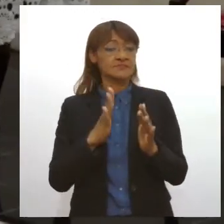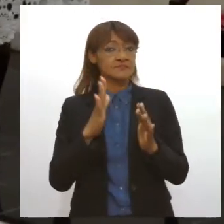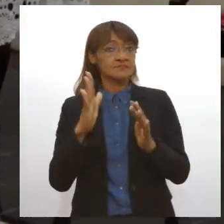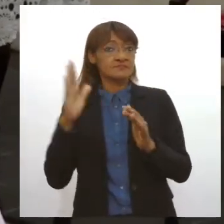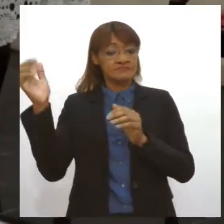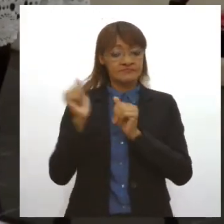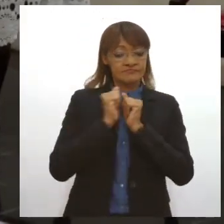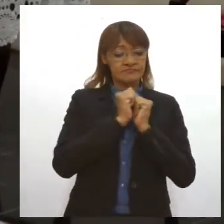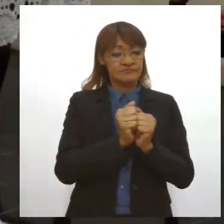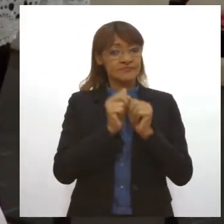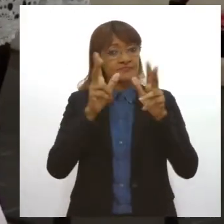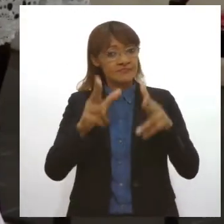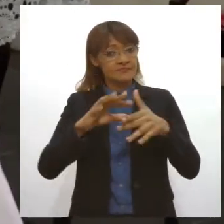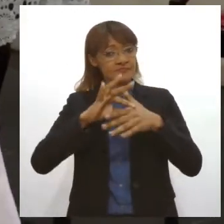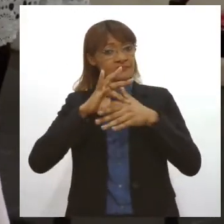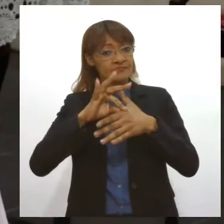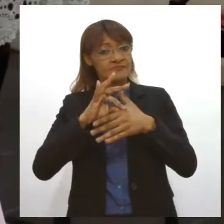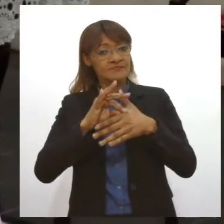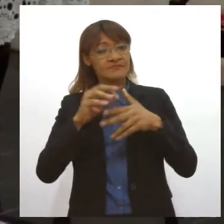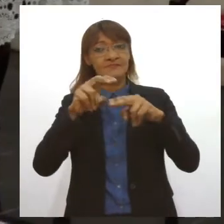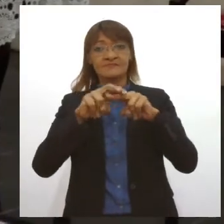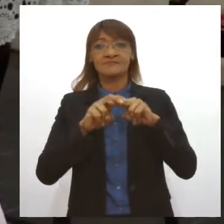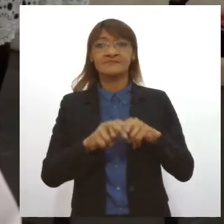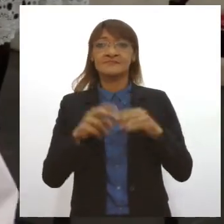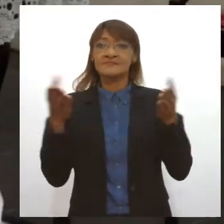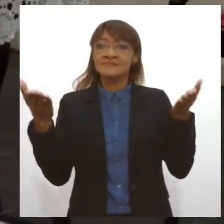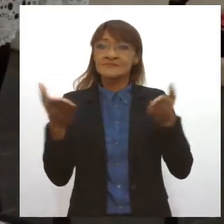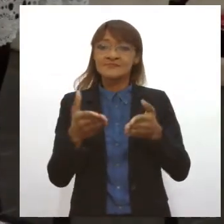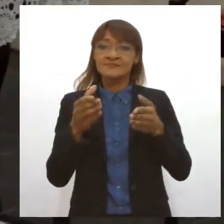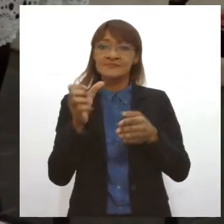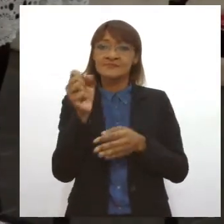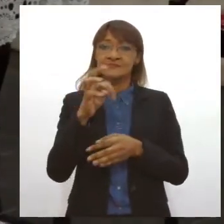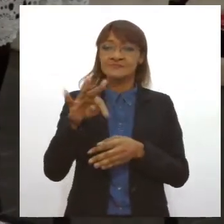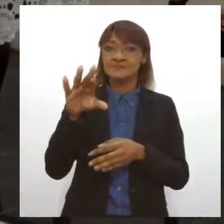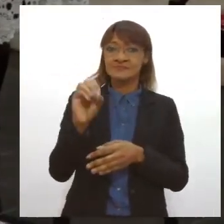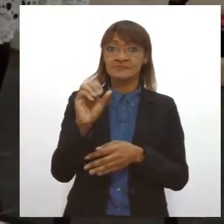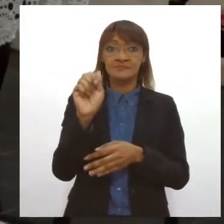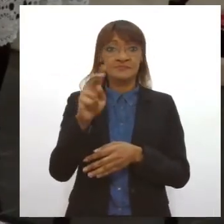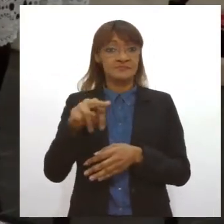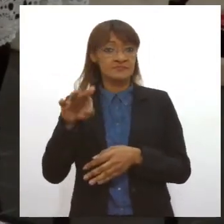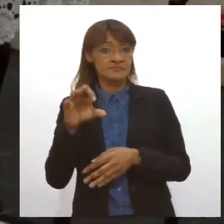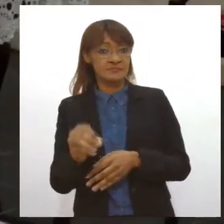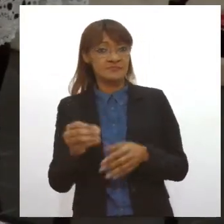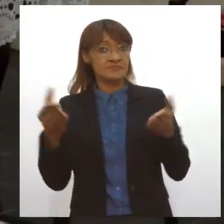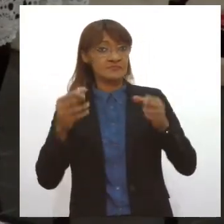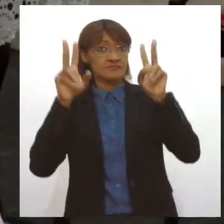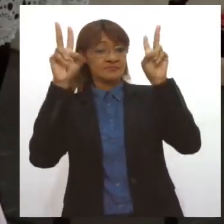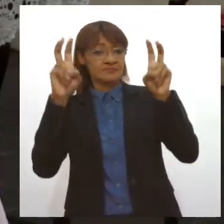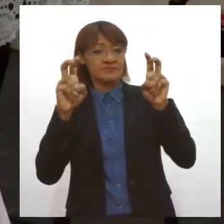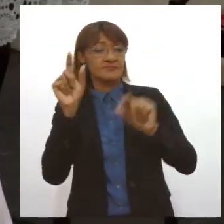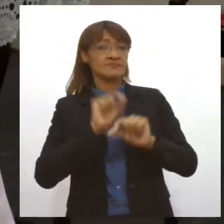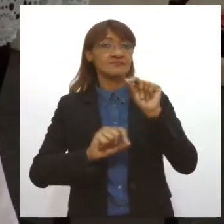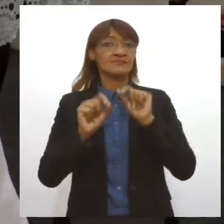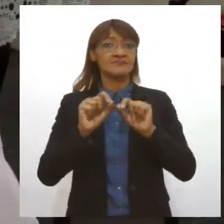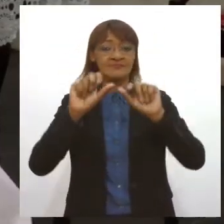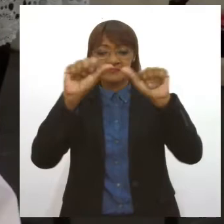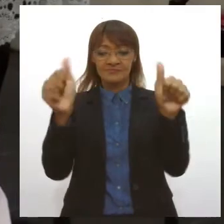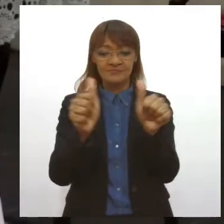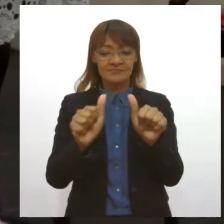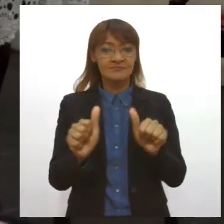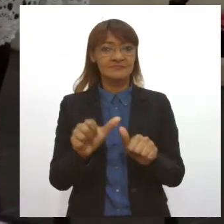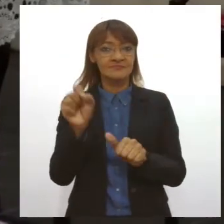fez um de nós. Então, creio que esta é grande mensagem de Santo Antônio. Por exemplo, este ano, o tema da festa é Santo Antônio